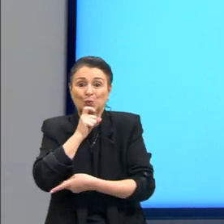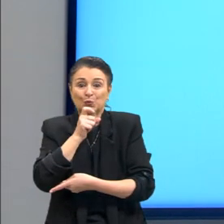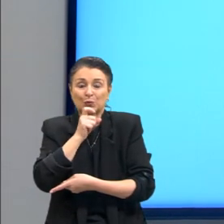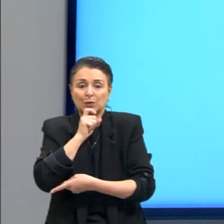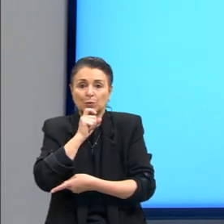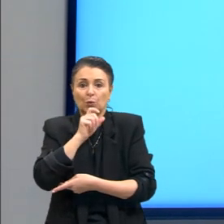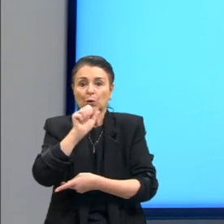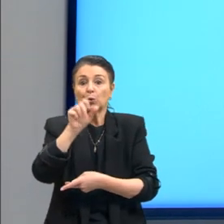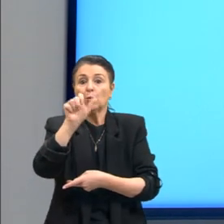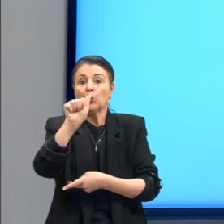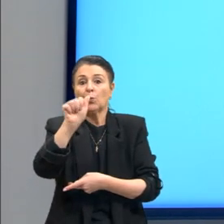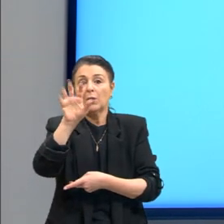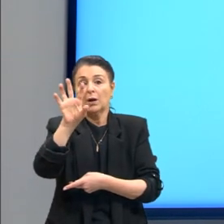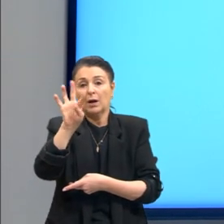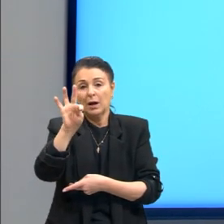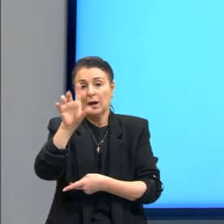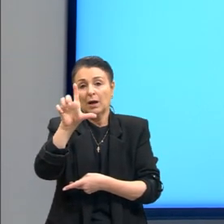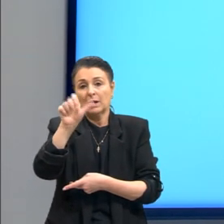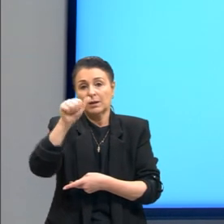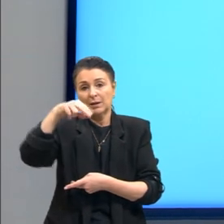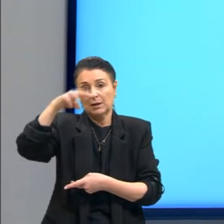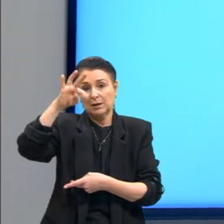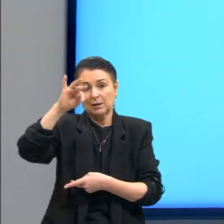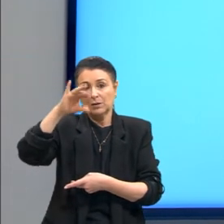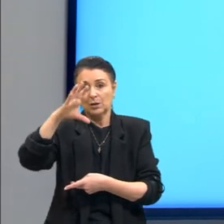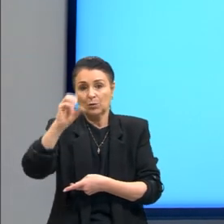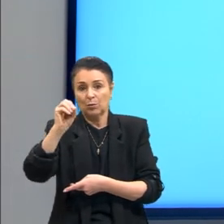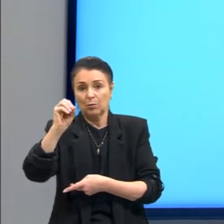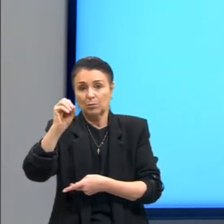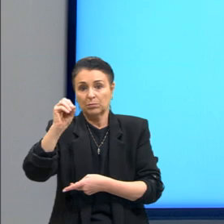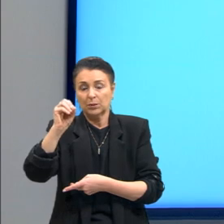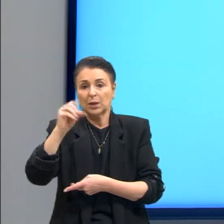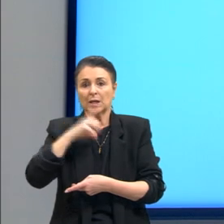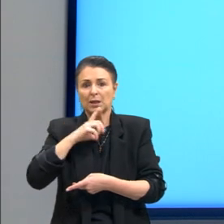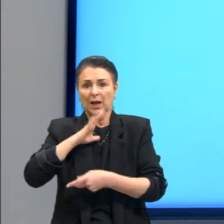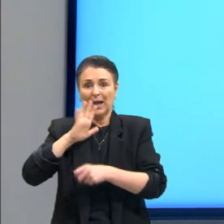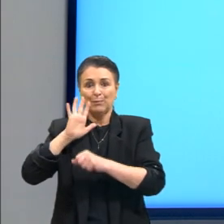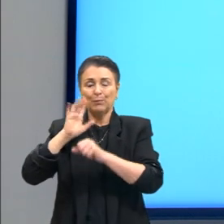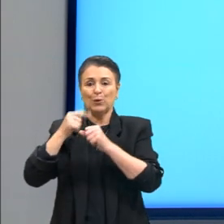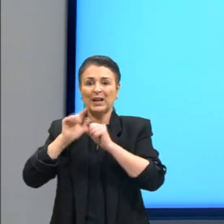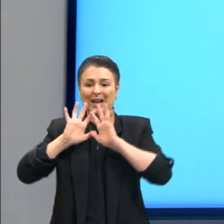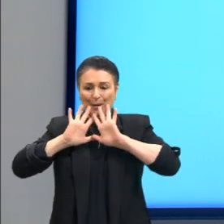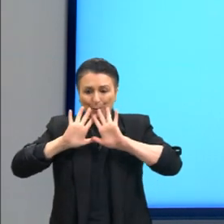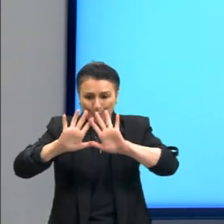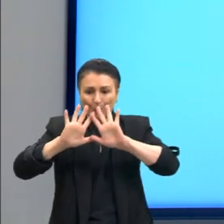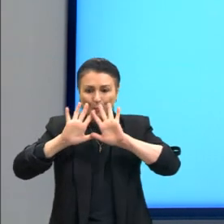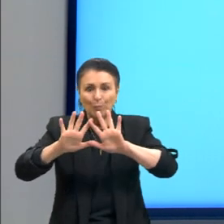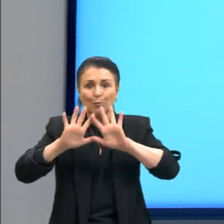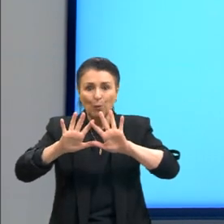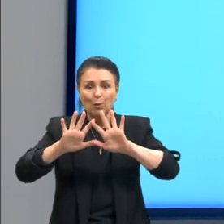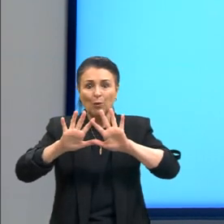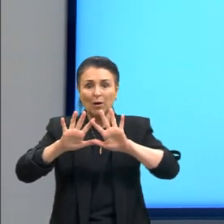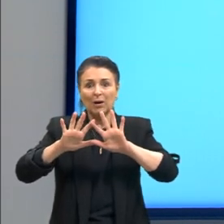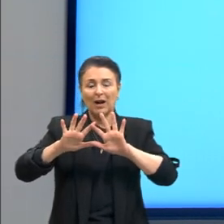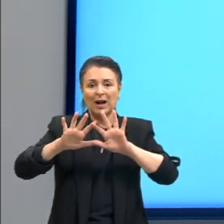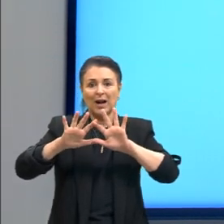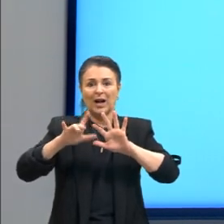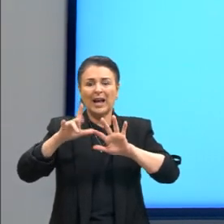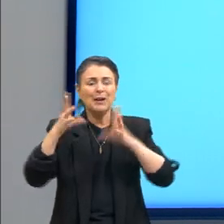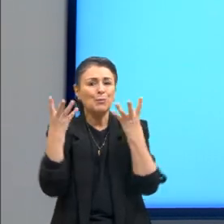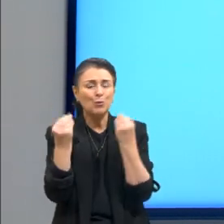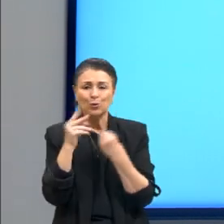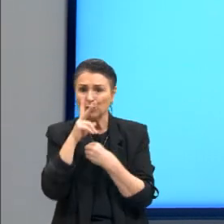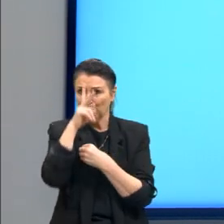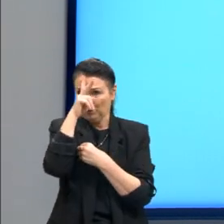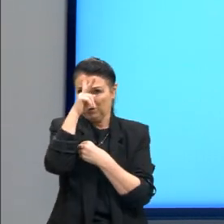atlântica aqui, formando essa, empurrando esses sistemas aí. Ela é tão forte